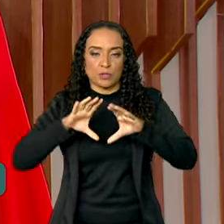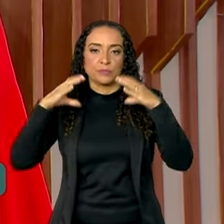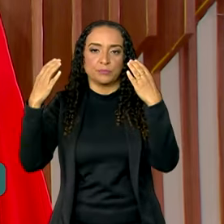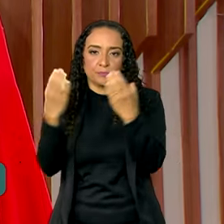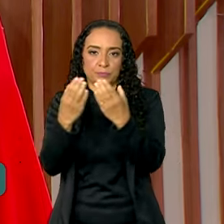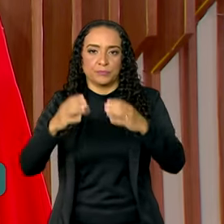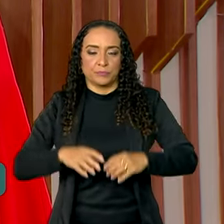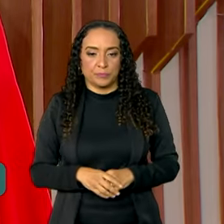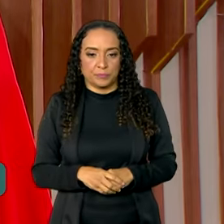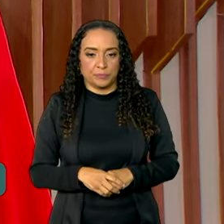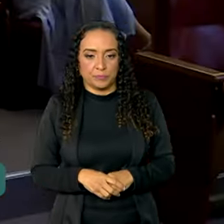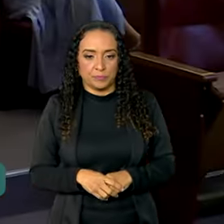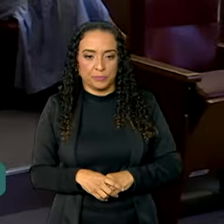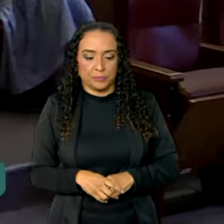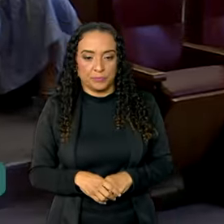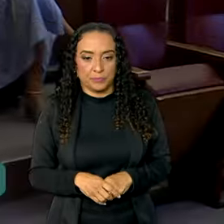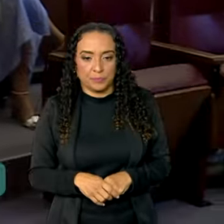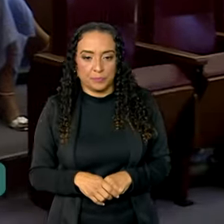segurança coletiva.